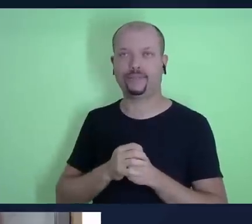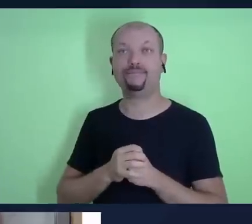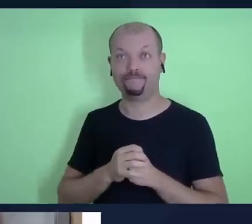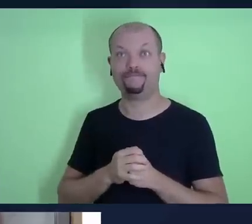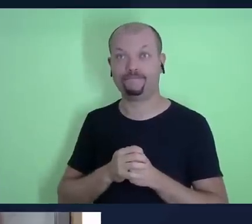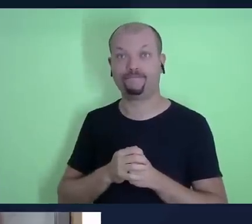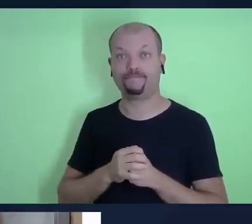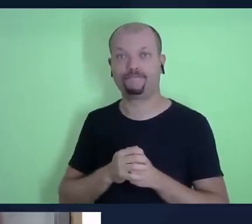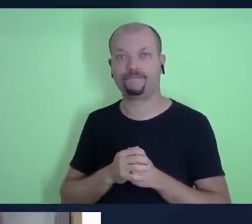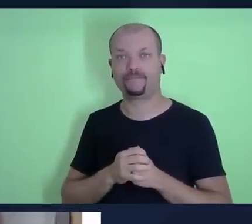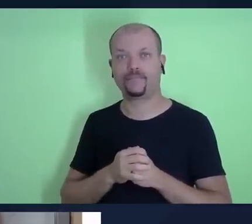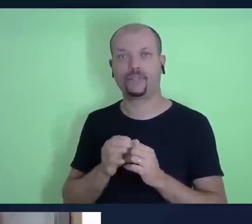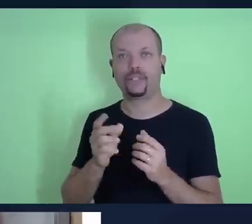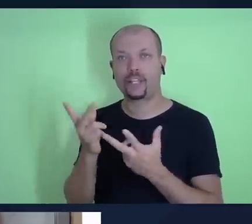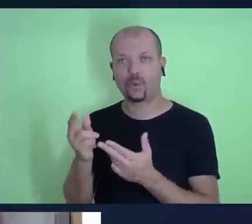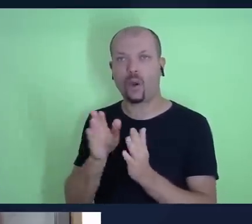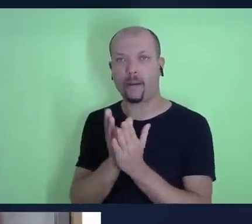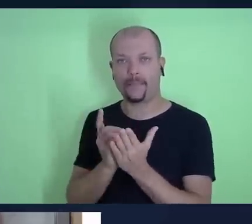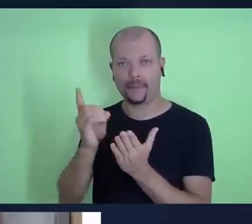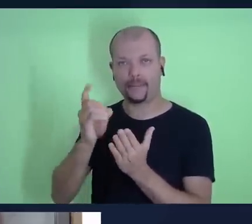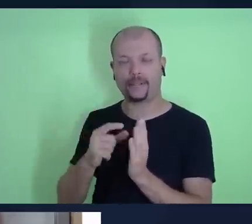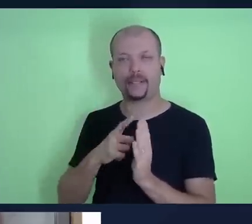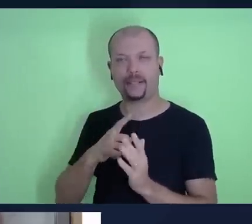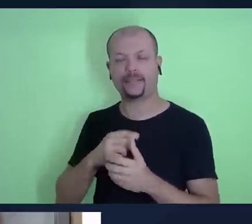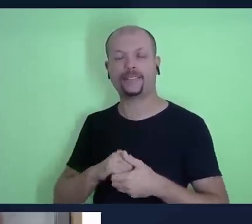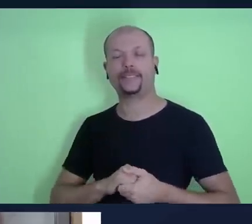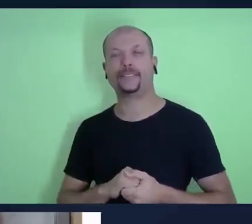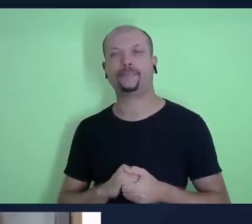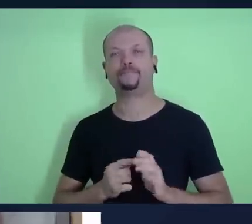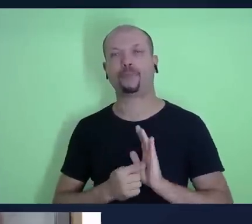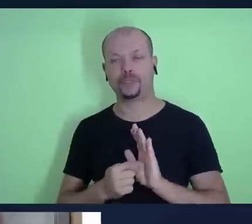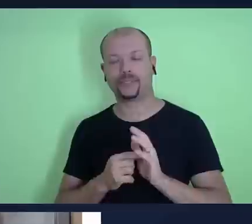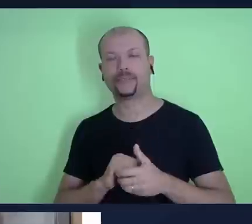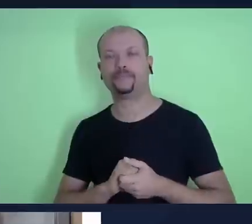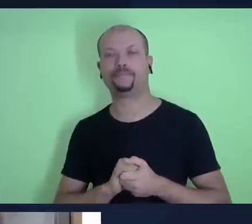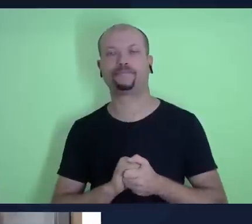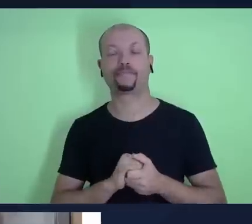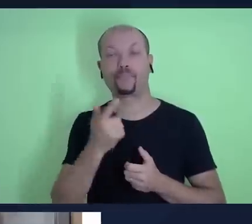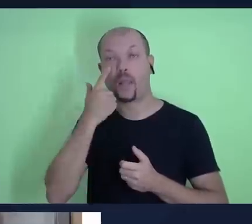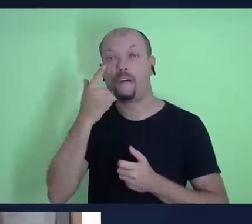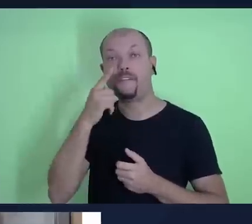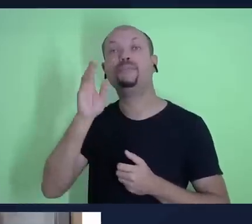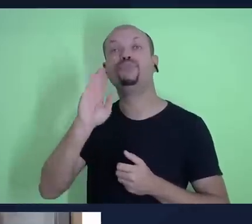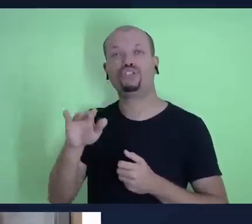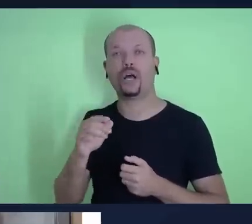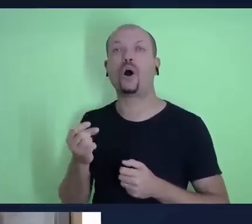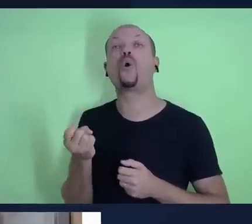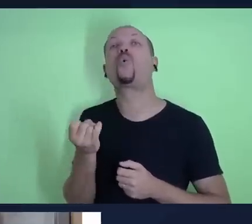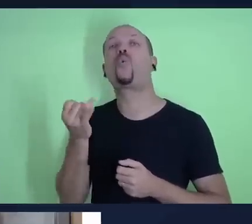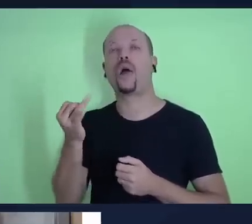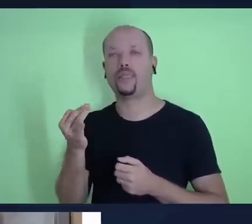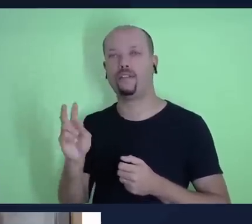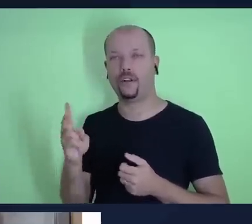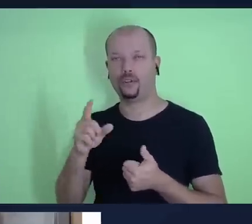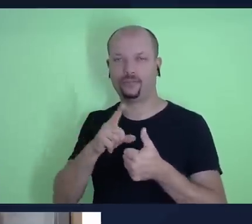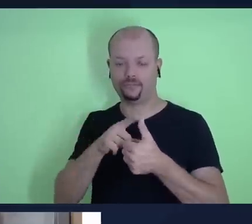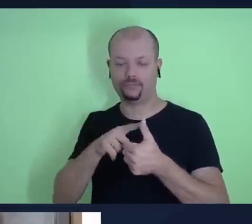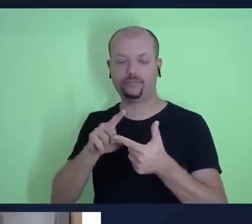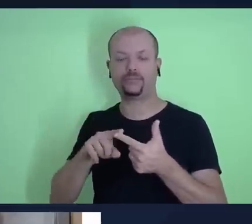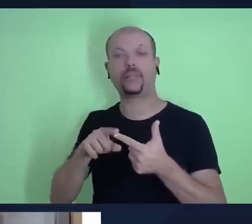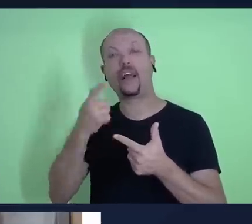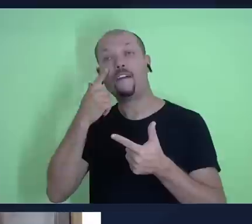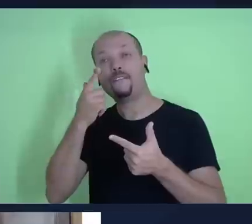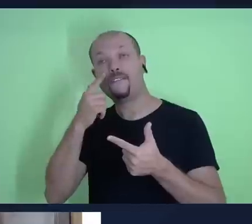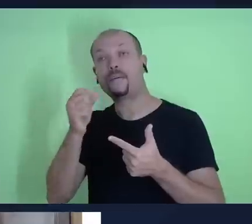com a palavra de Deus. Mas, professor Everson, já vimos, então, a quantidade, 10%, já vimos que deve ser